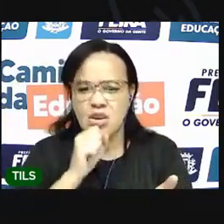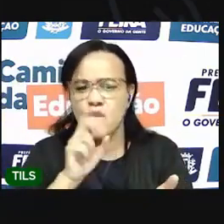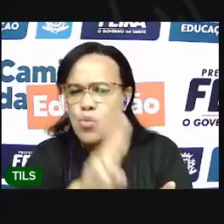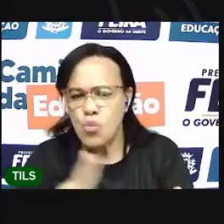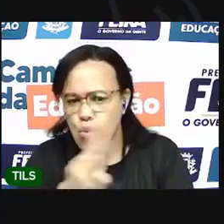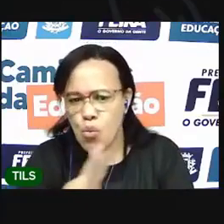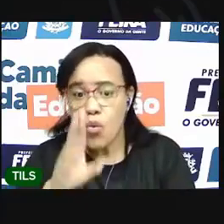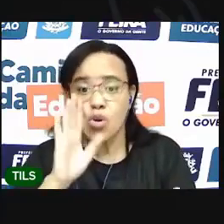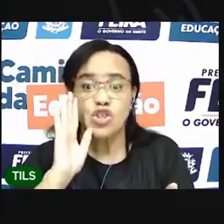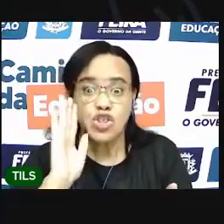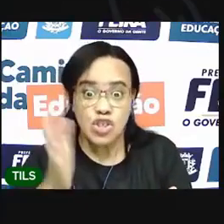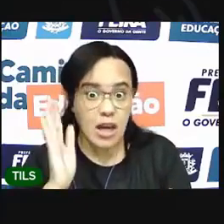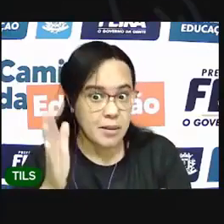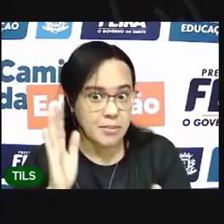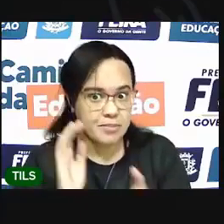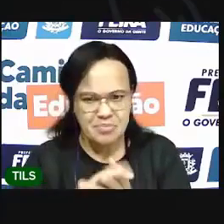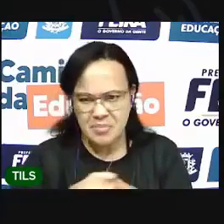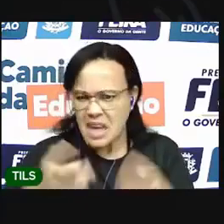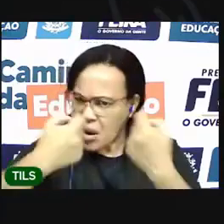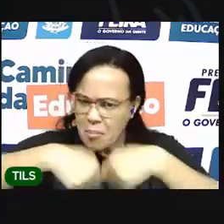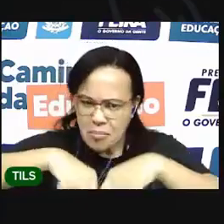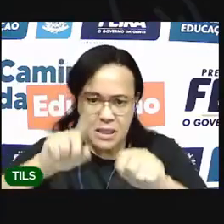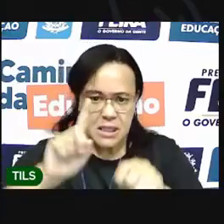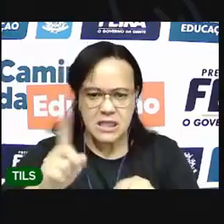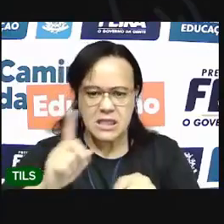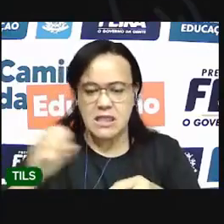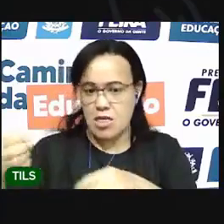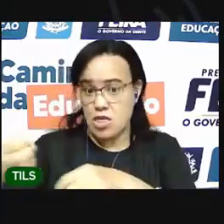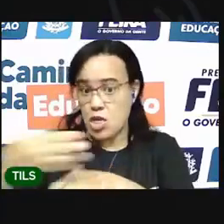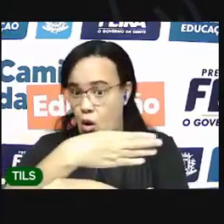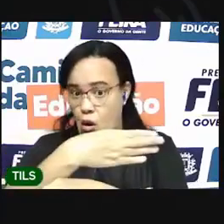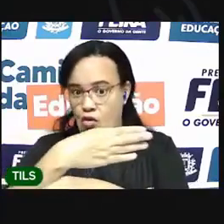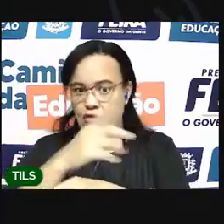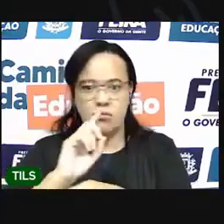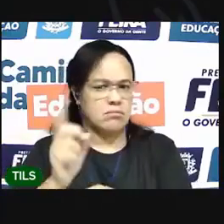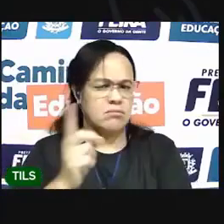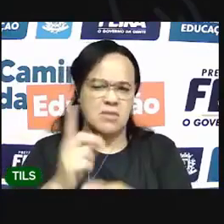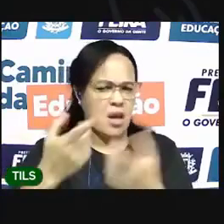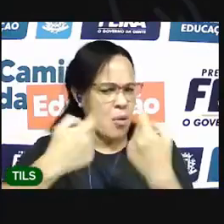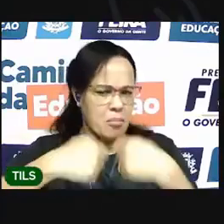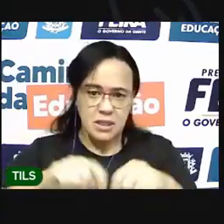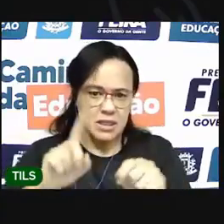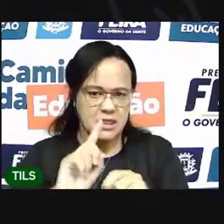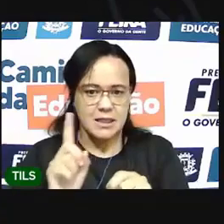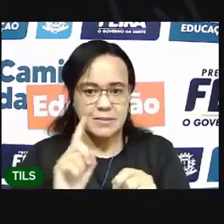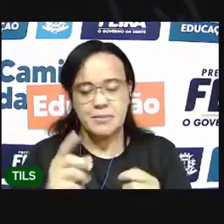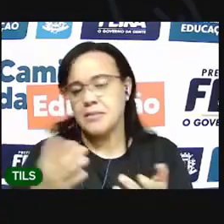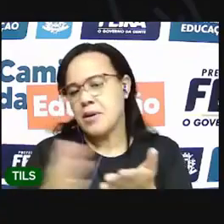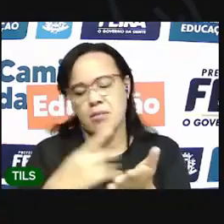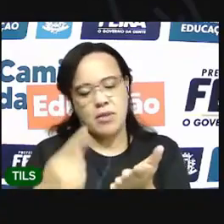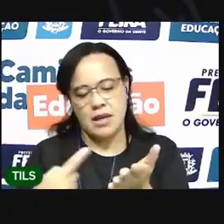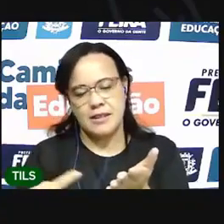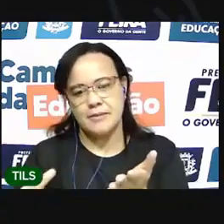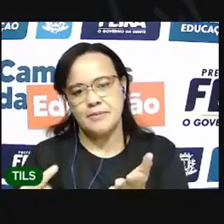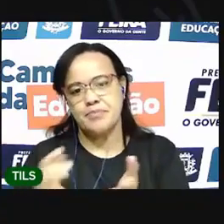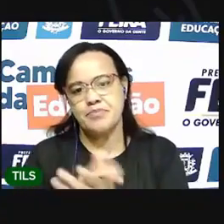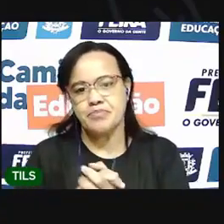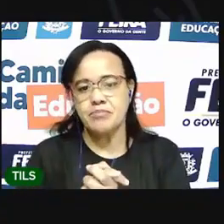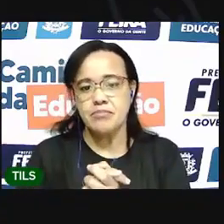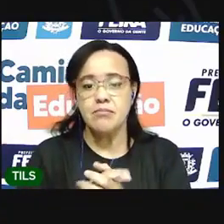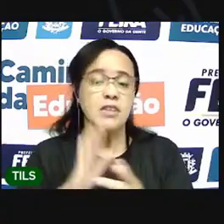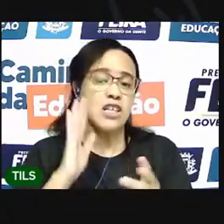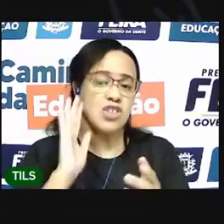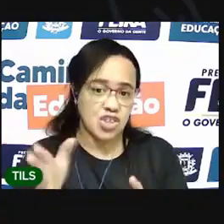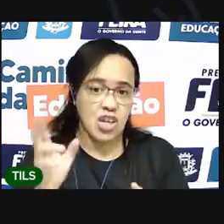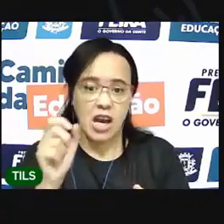não, não precisa pegar uma folha nova, rasgar uma folha nova do seu caderno, só para fazer esse brinquedo. Pegue uma que já usou,